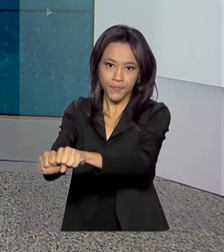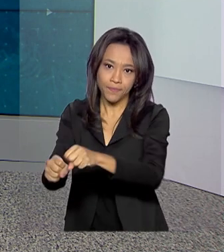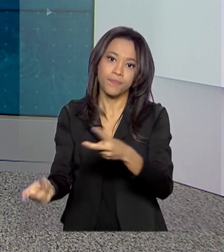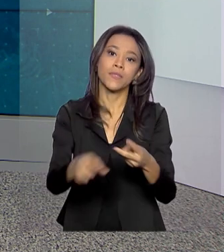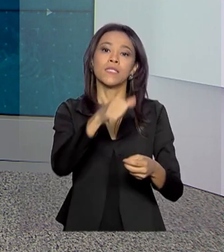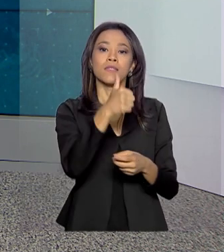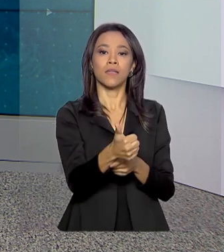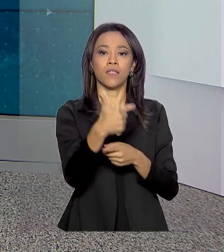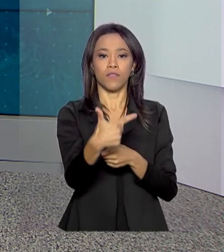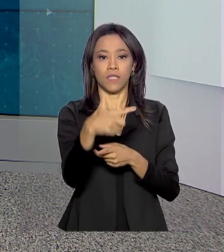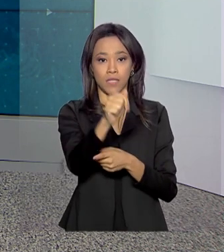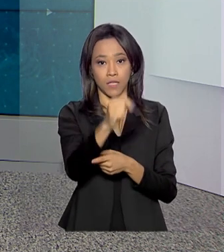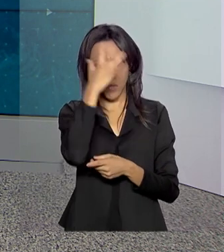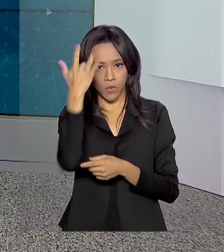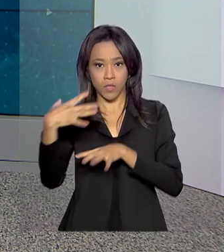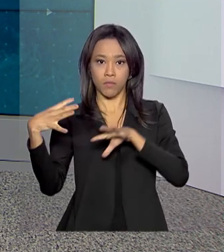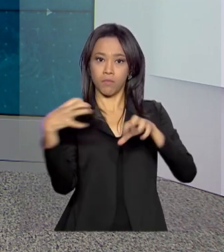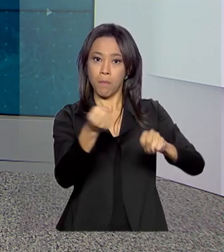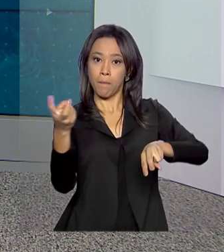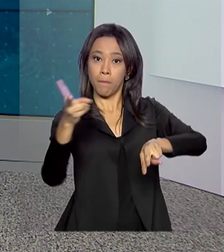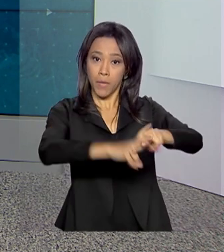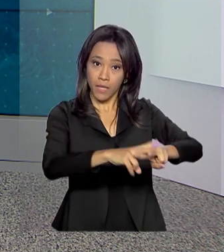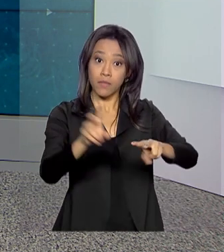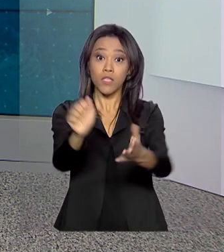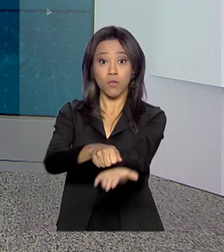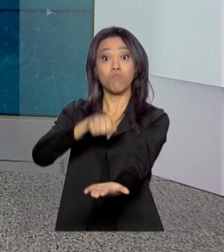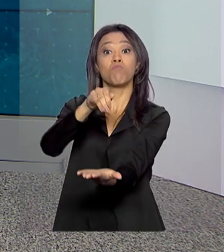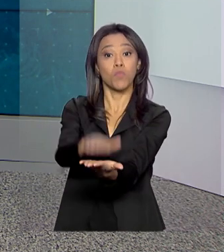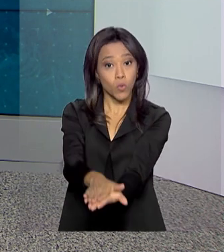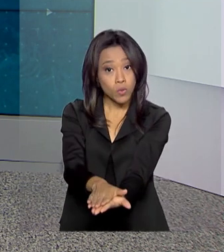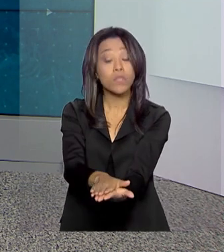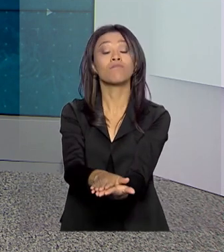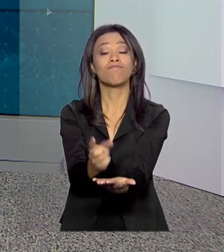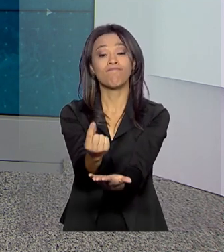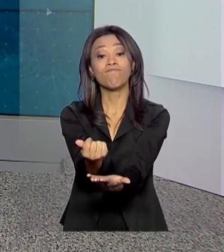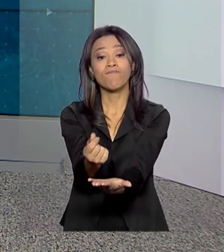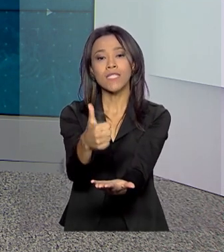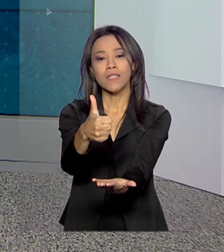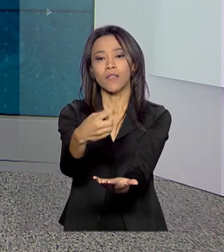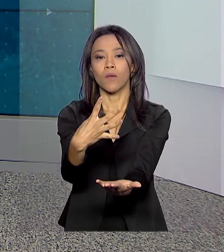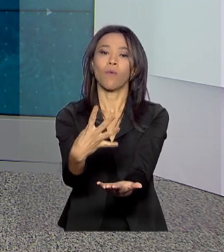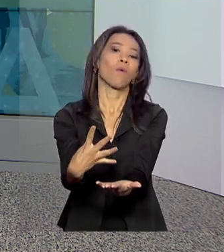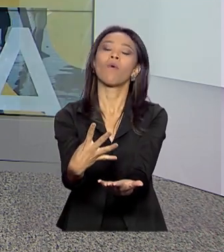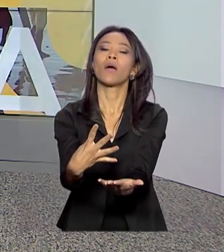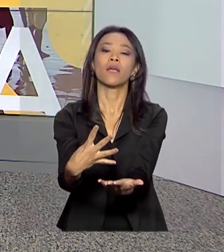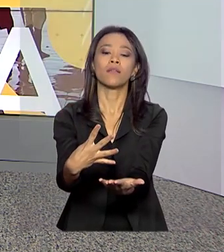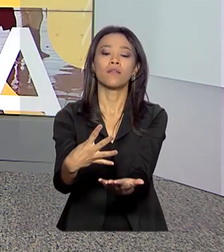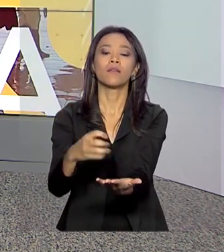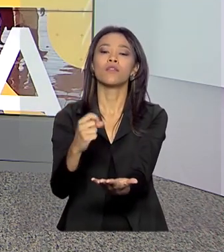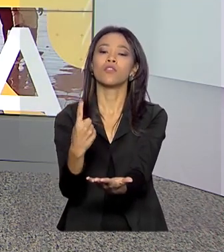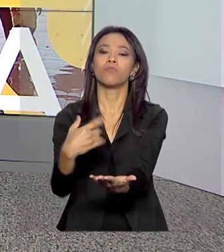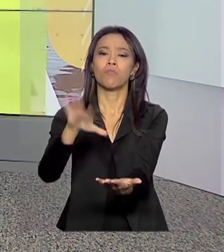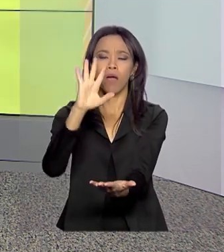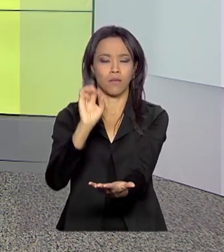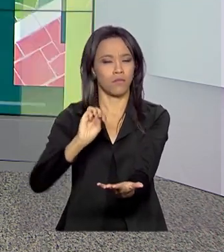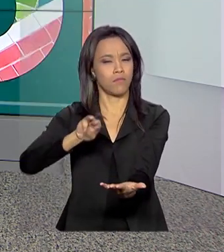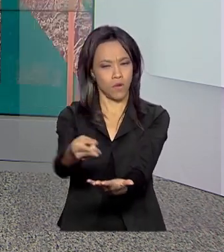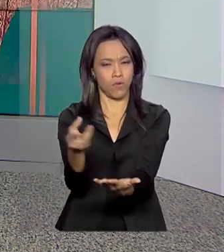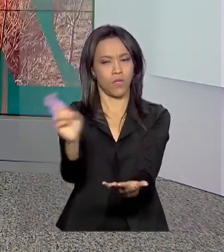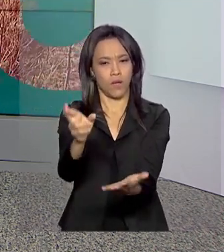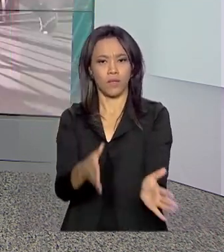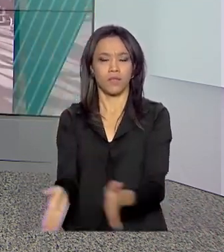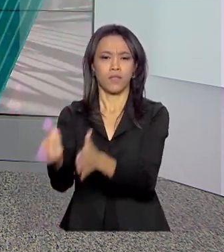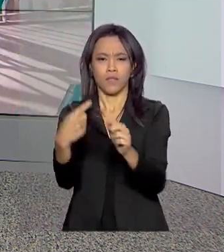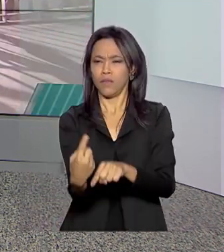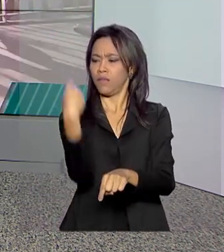pessoas detidas e aplicadas multas aí que superam 141 milhões de reais. E desde o início